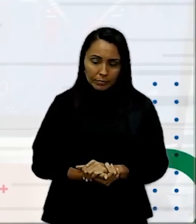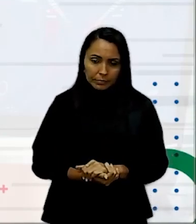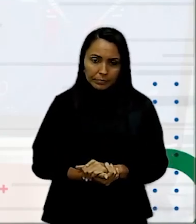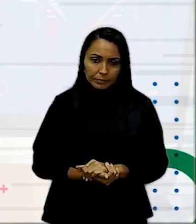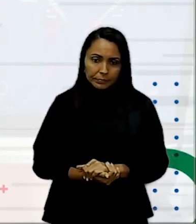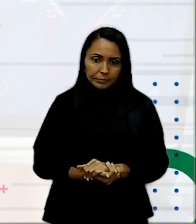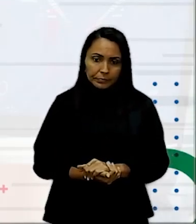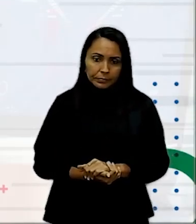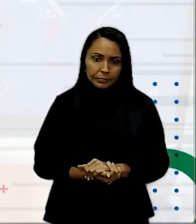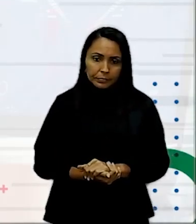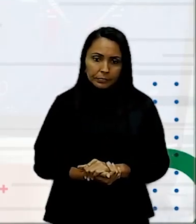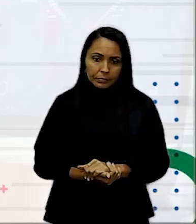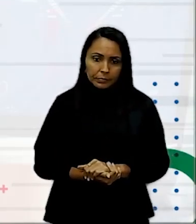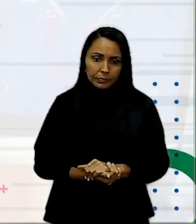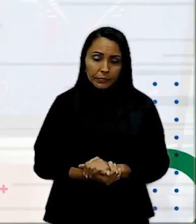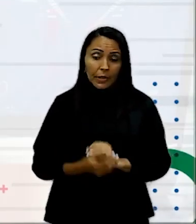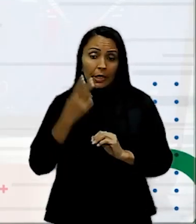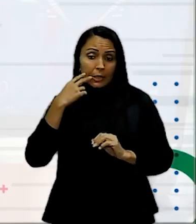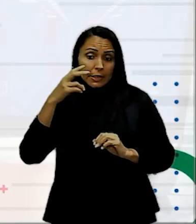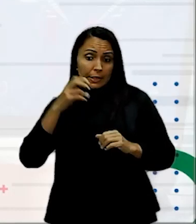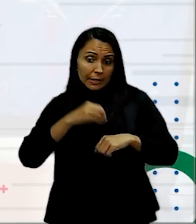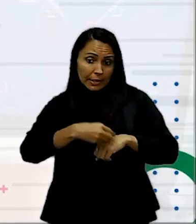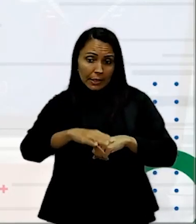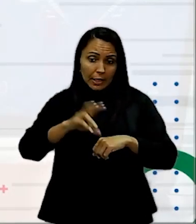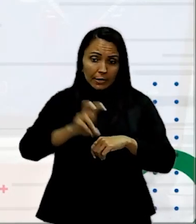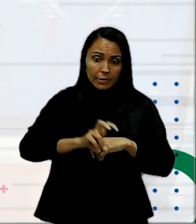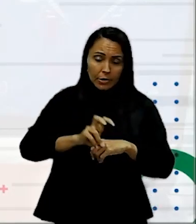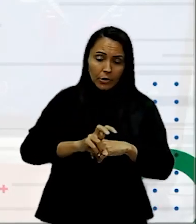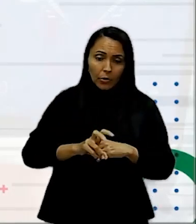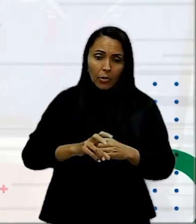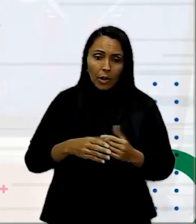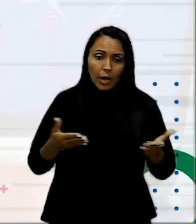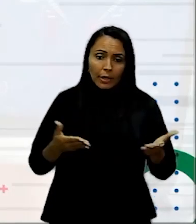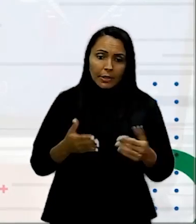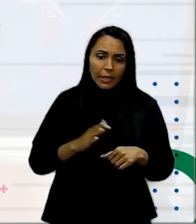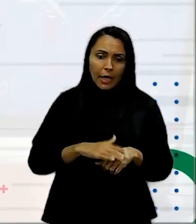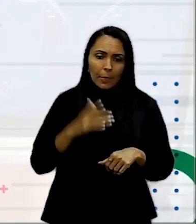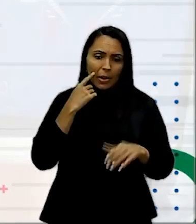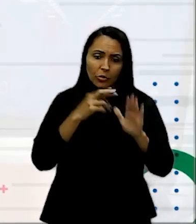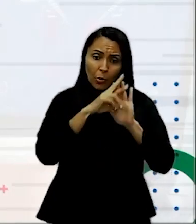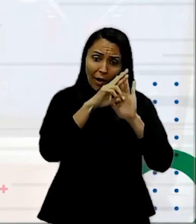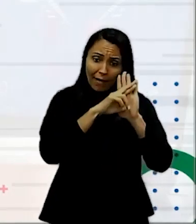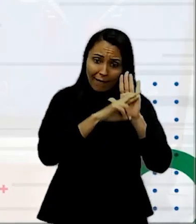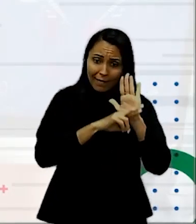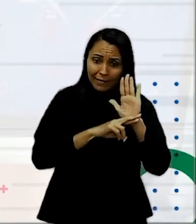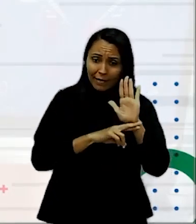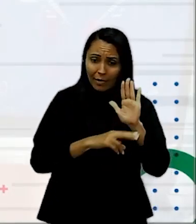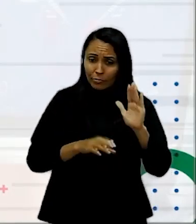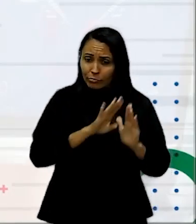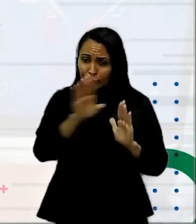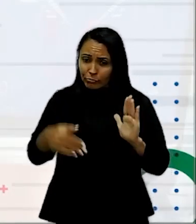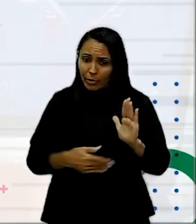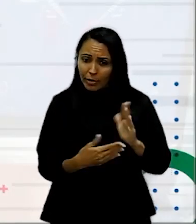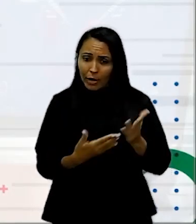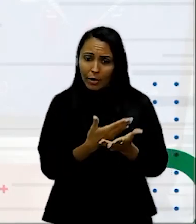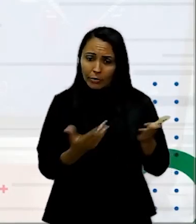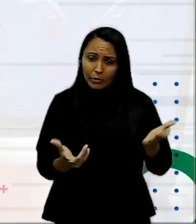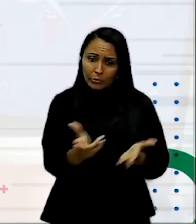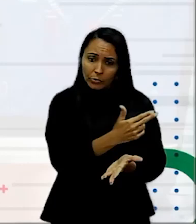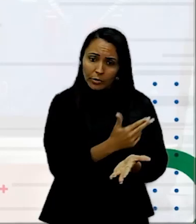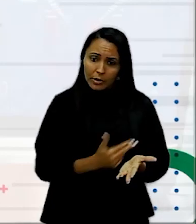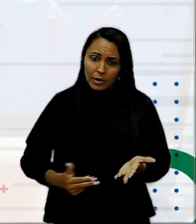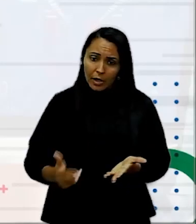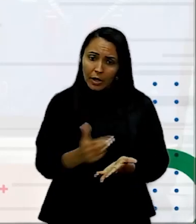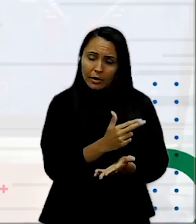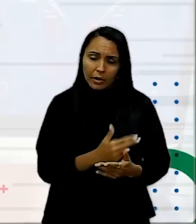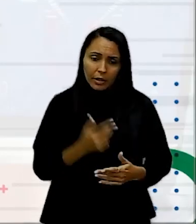Dica 5 Aqui é mais como uma regra geral mesmo dentro da área de design Alinhe